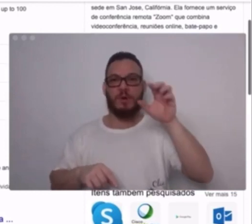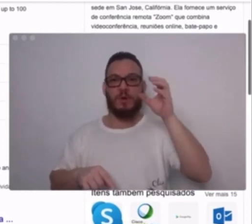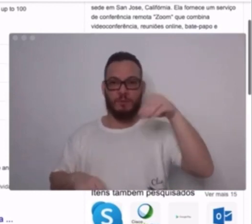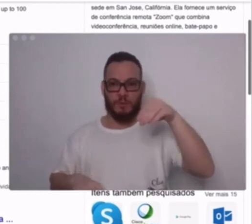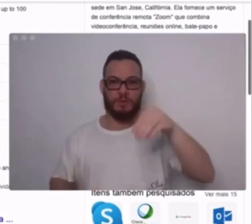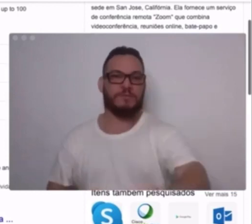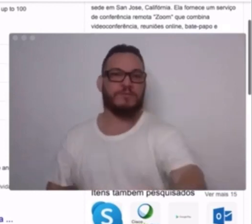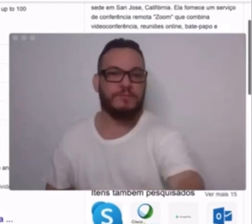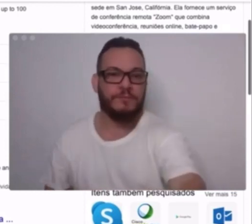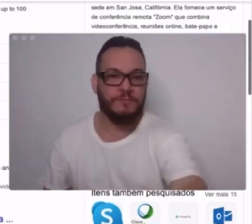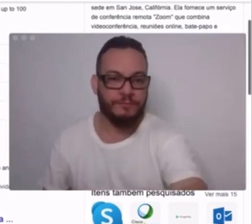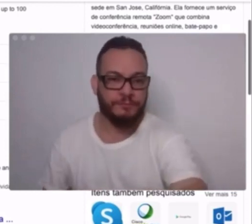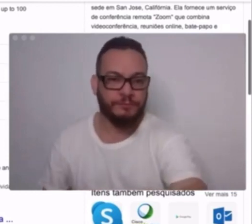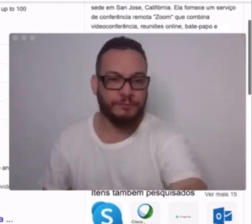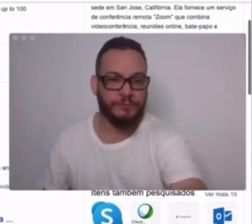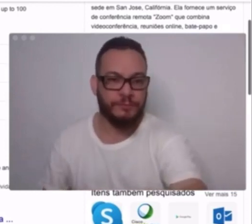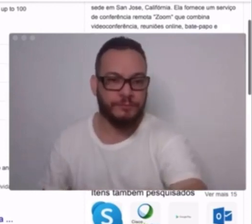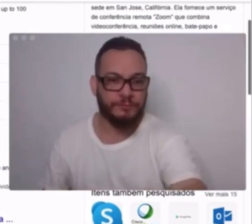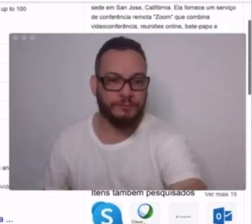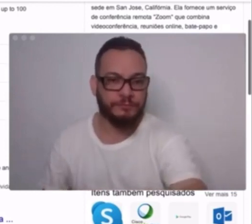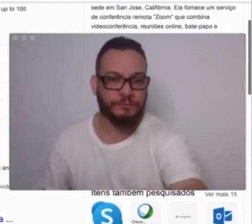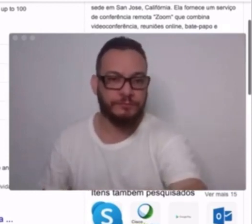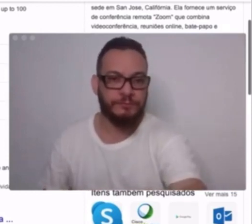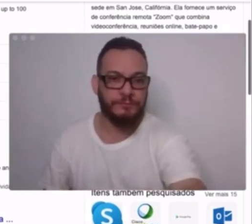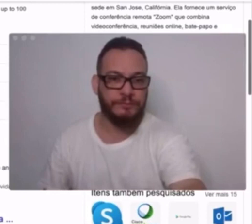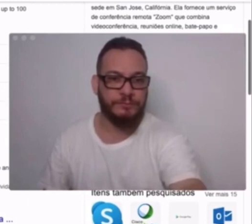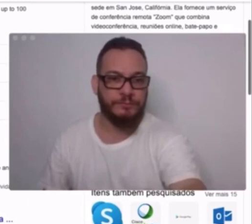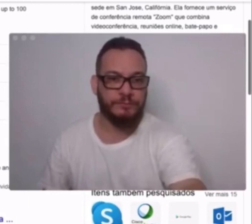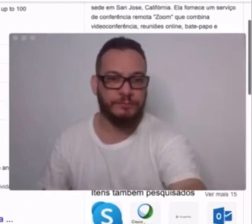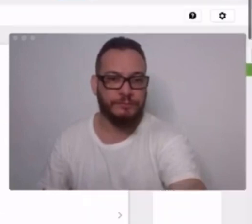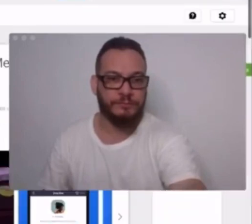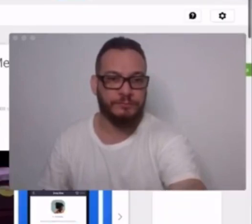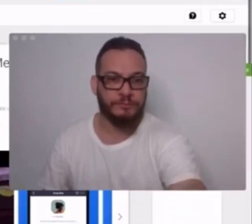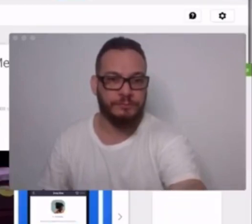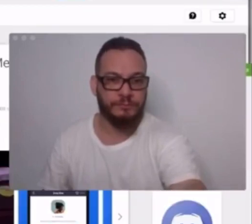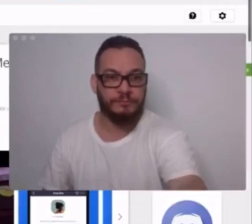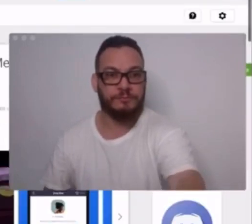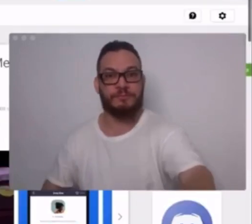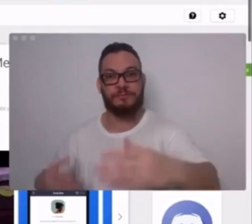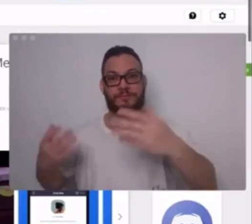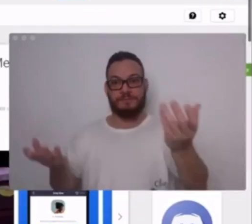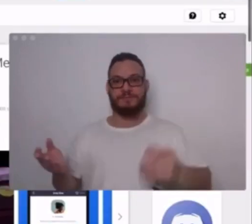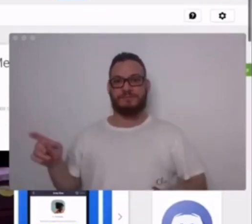se acha esse link aqui do Zoom para ser baixado no Google Play.